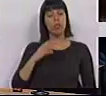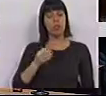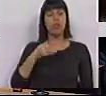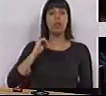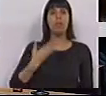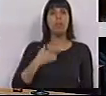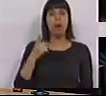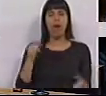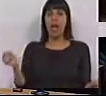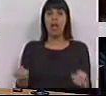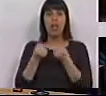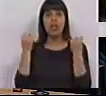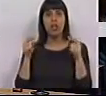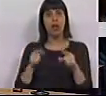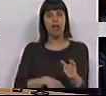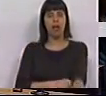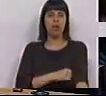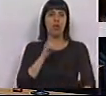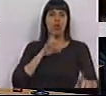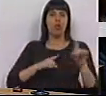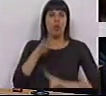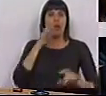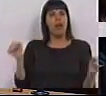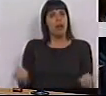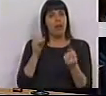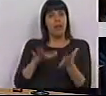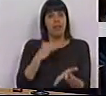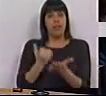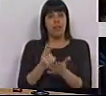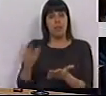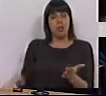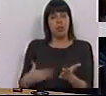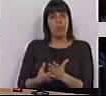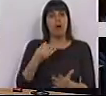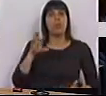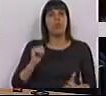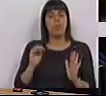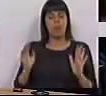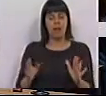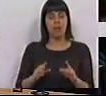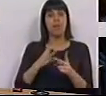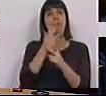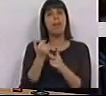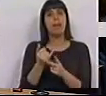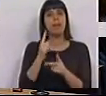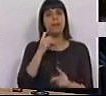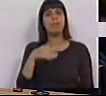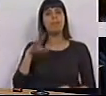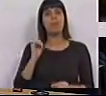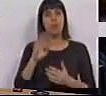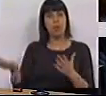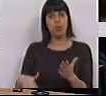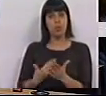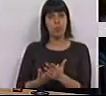e o PSD rejeitaram, Sra. Deputada, sempre estas propostas do PS. Segundo, quando o PS